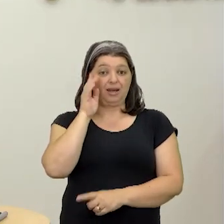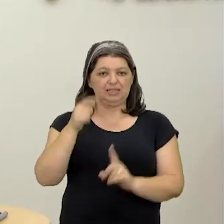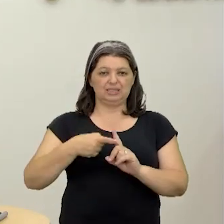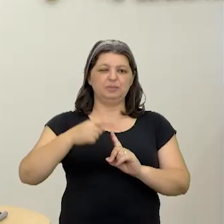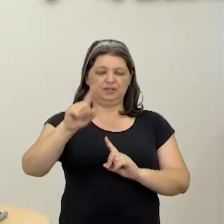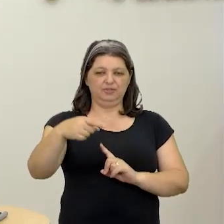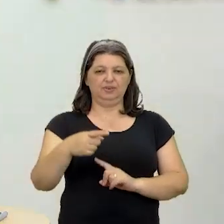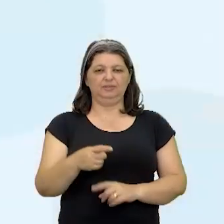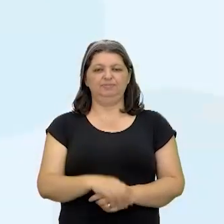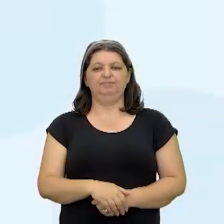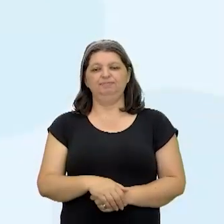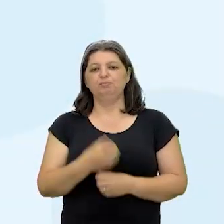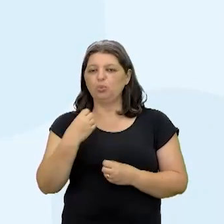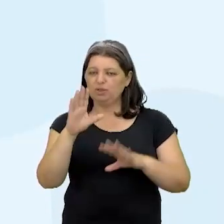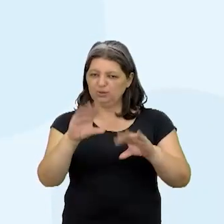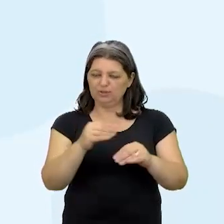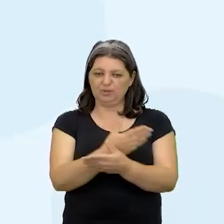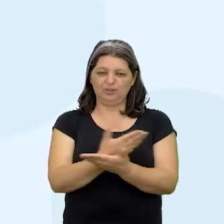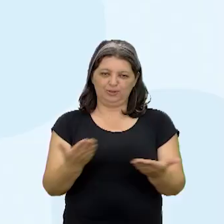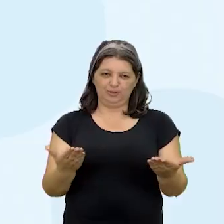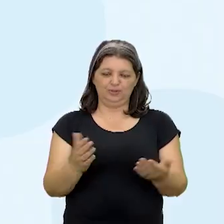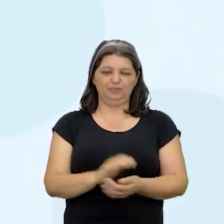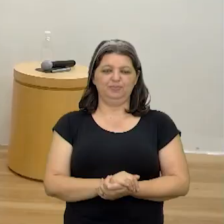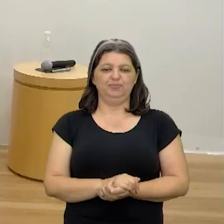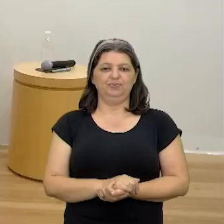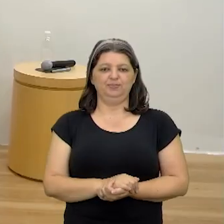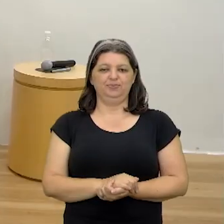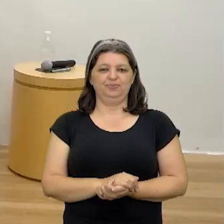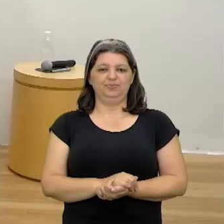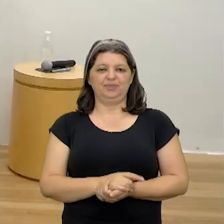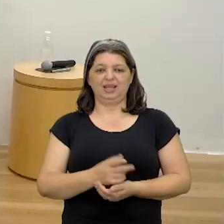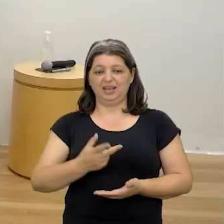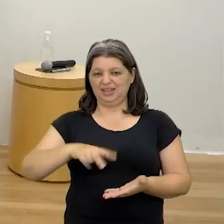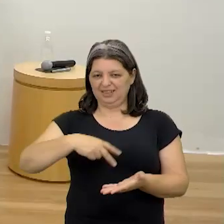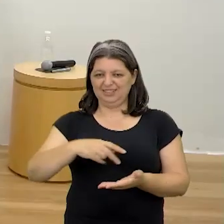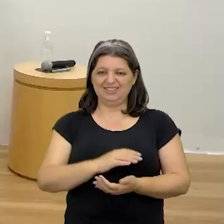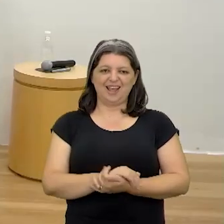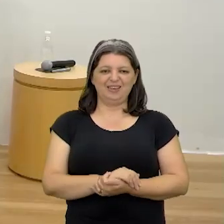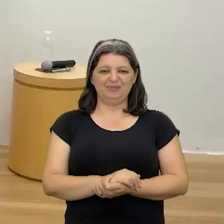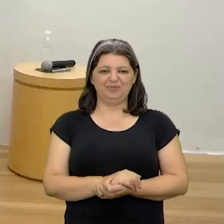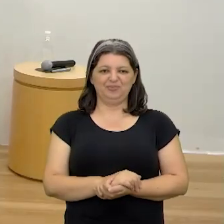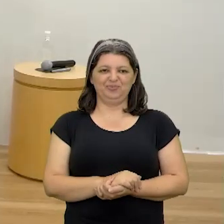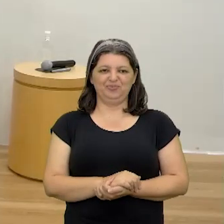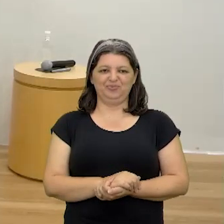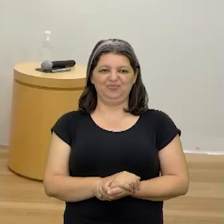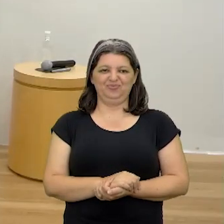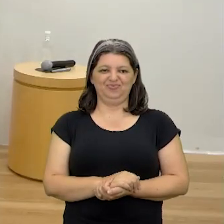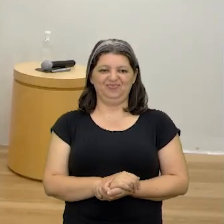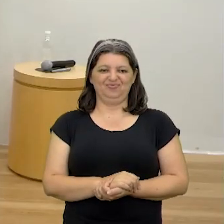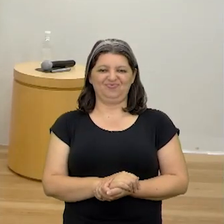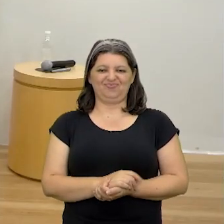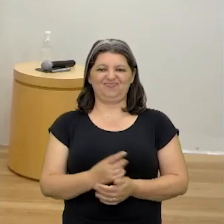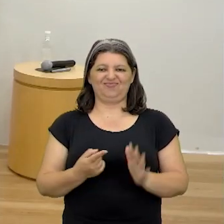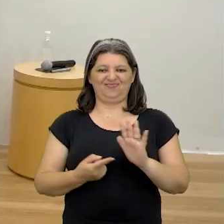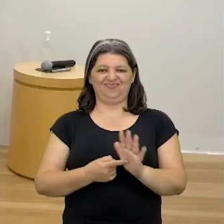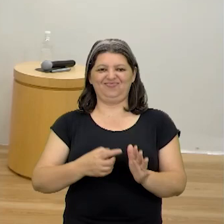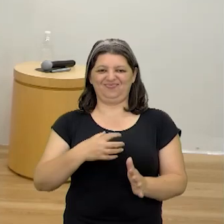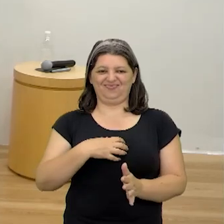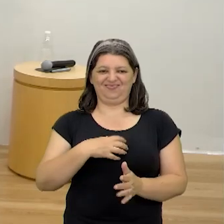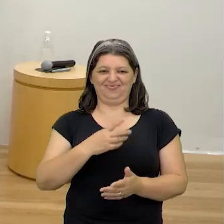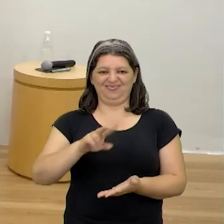Produça, obrigado. Boa noite para todos. Porque eu ia dançar um merengue agora, uma salsa, mostrar aqui uns passos bonitos.